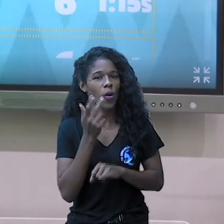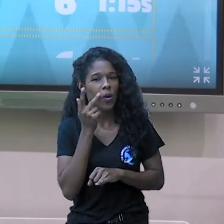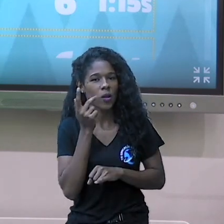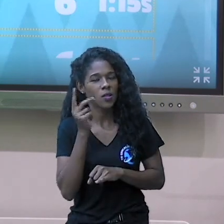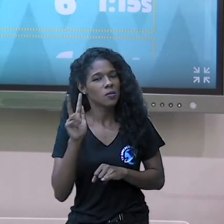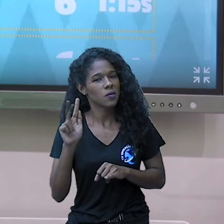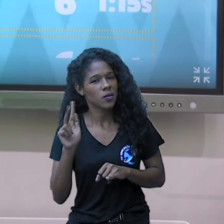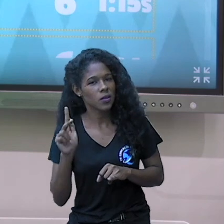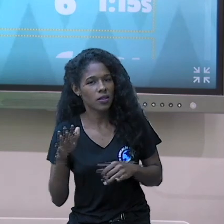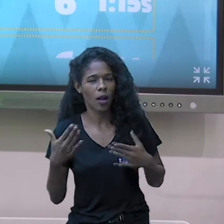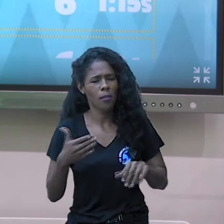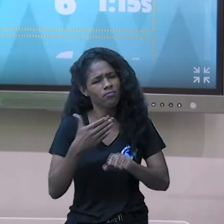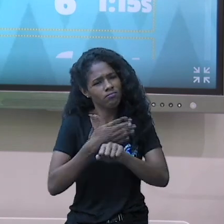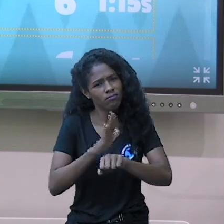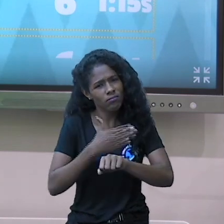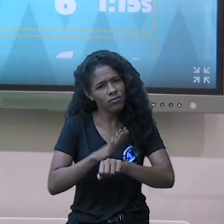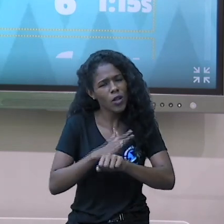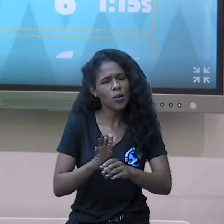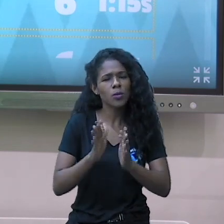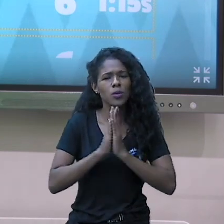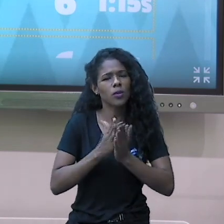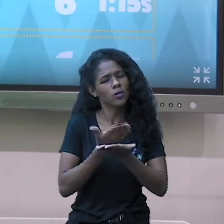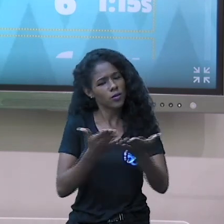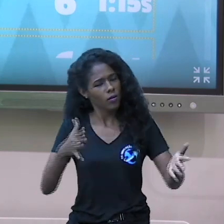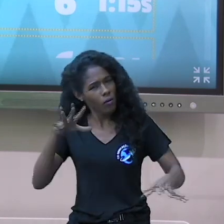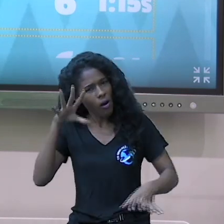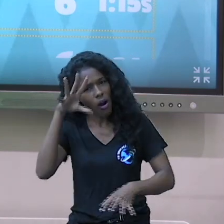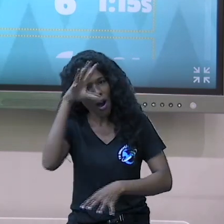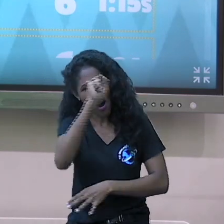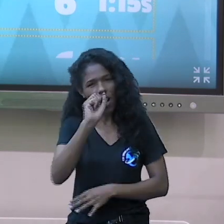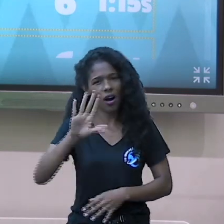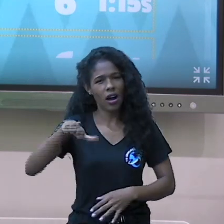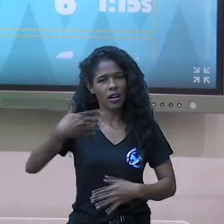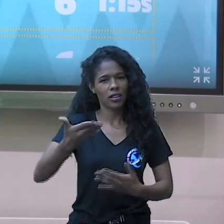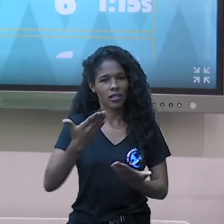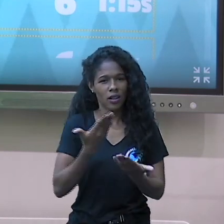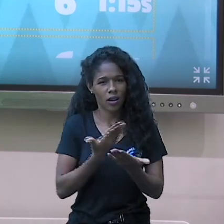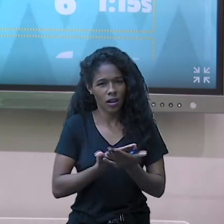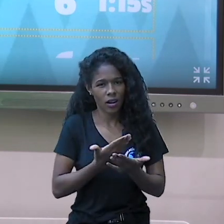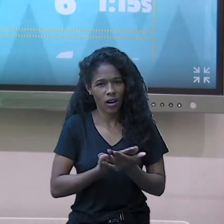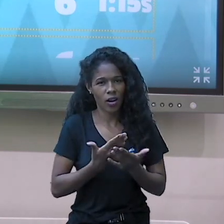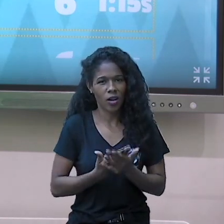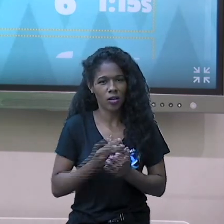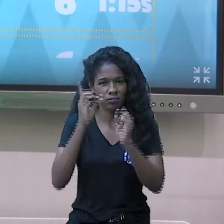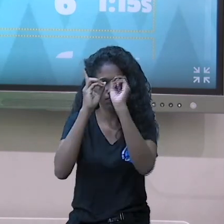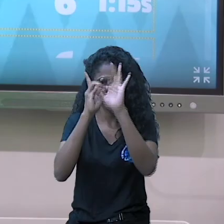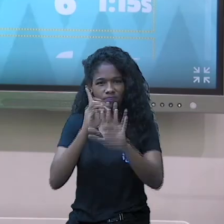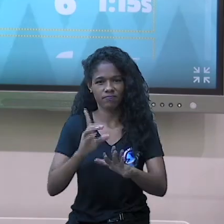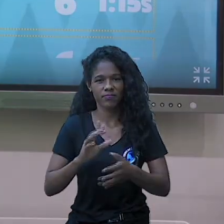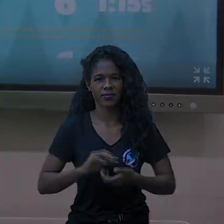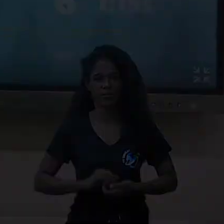E pratiquem. Porque é praticando que a gente aprende. Até a próxima e fiquem com Deus!